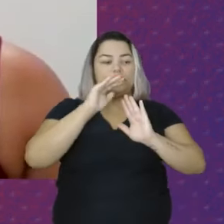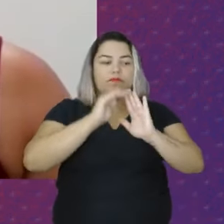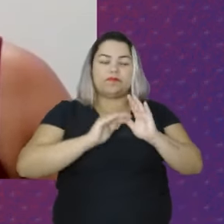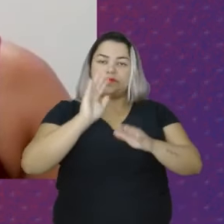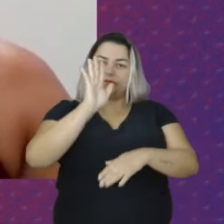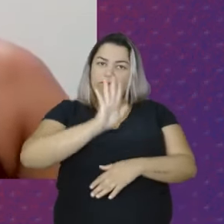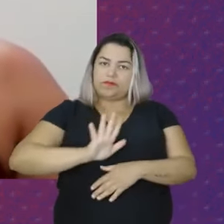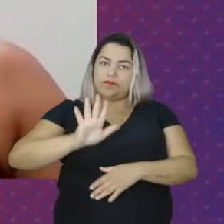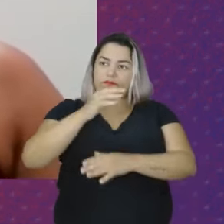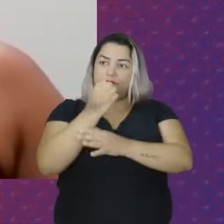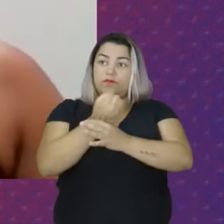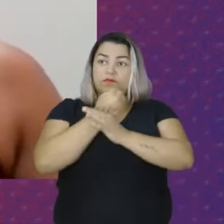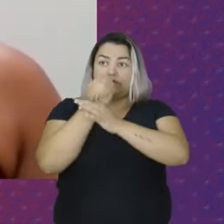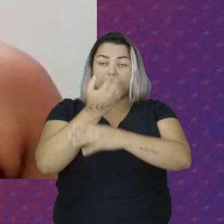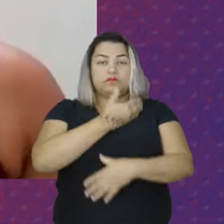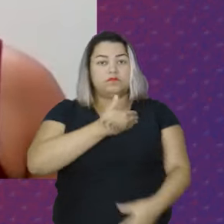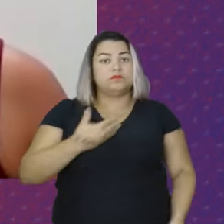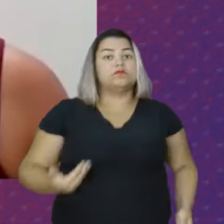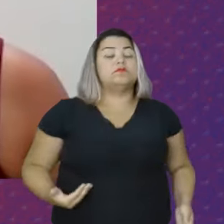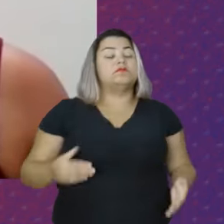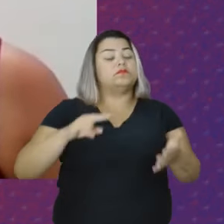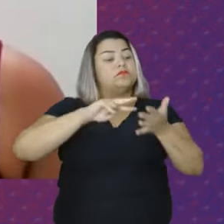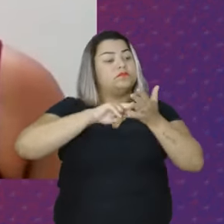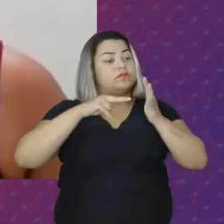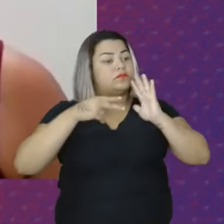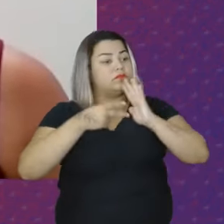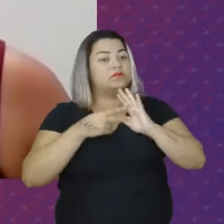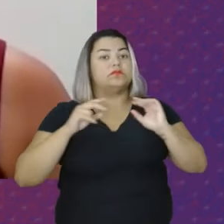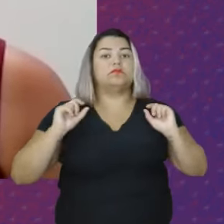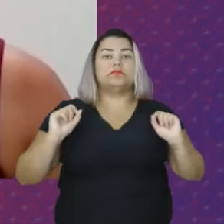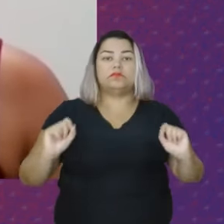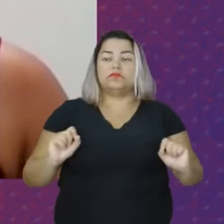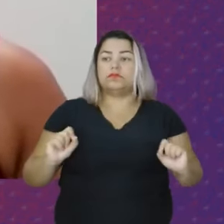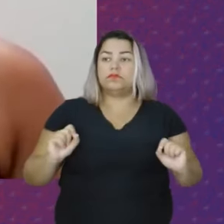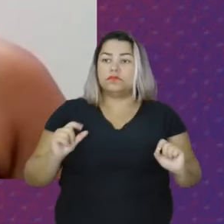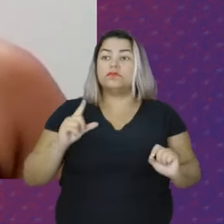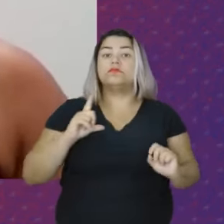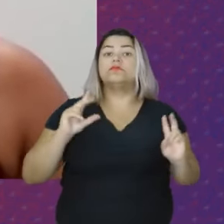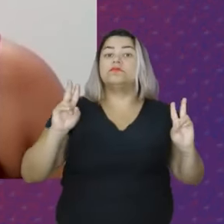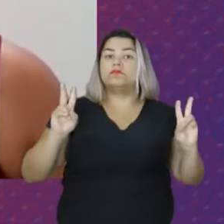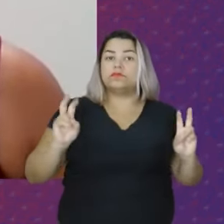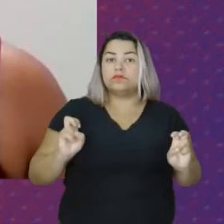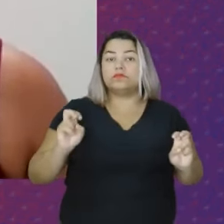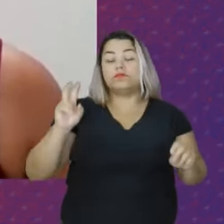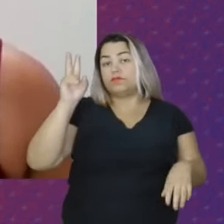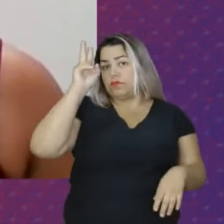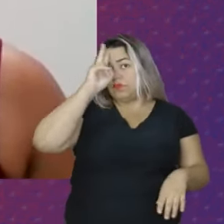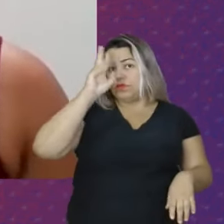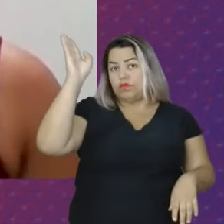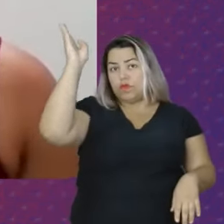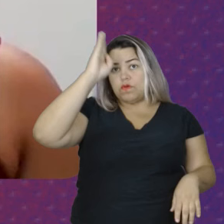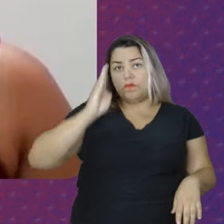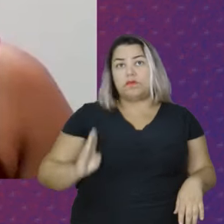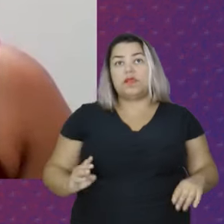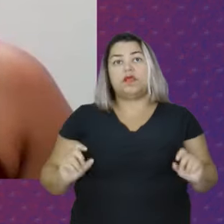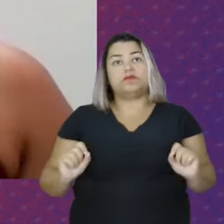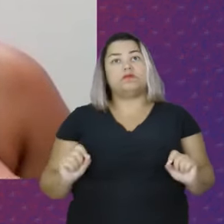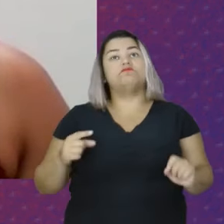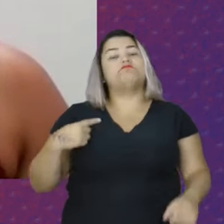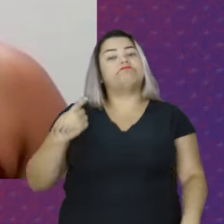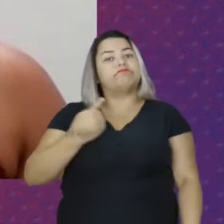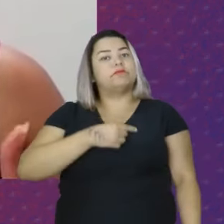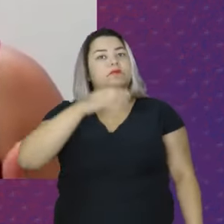Segurança Pública com Cidadania O que significa isso? Da onde vem esse termo? Historicamente, no Brasil A gente